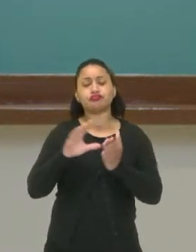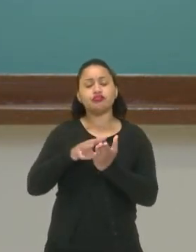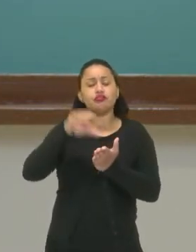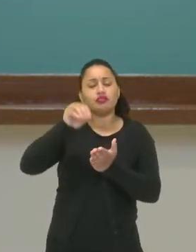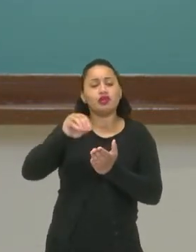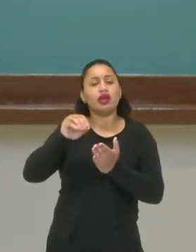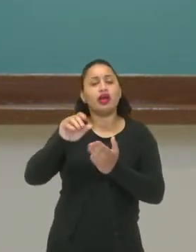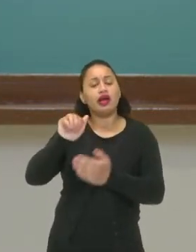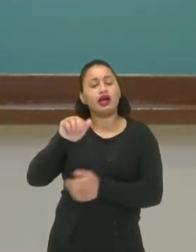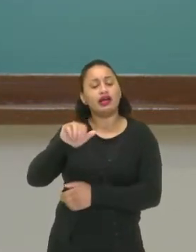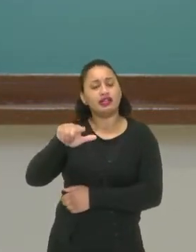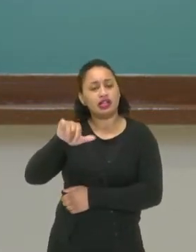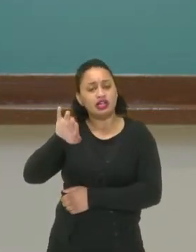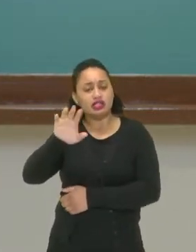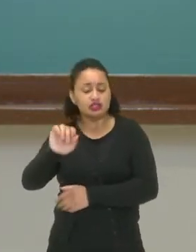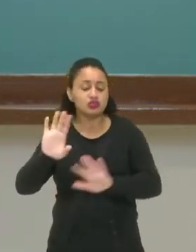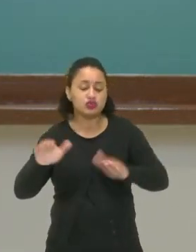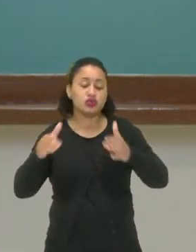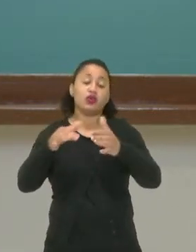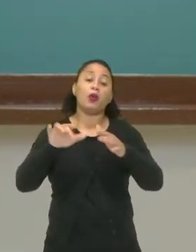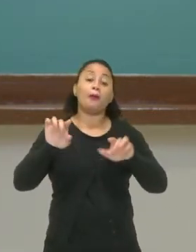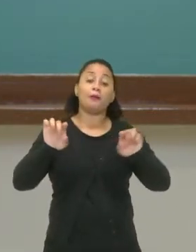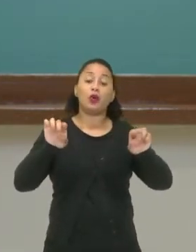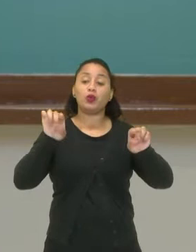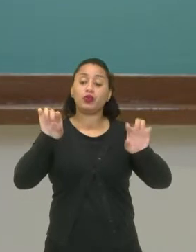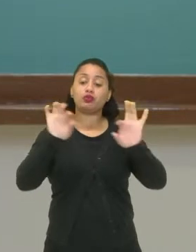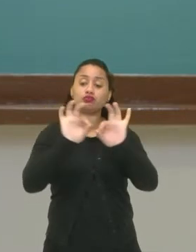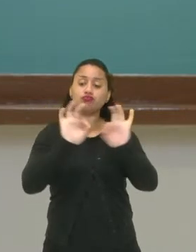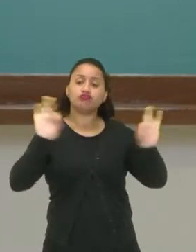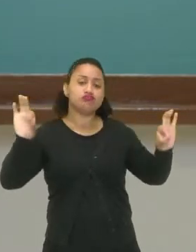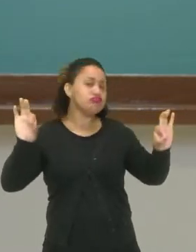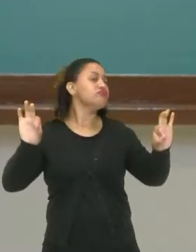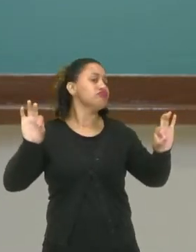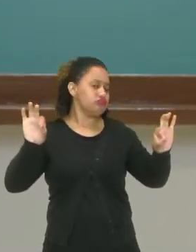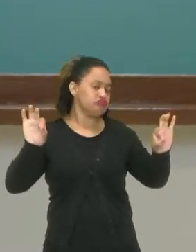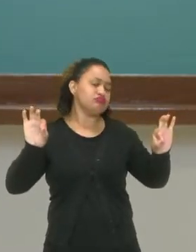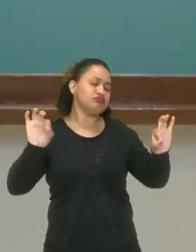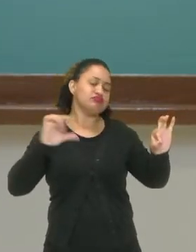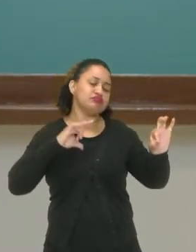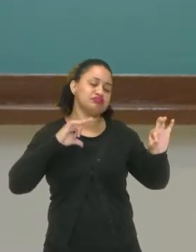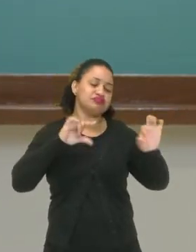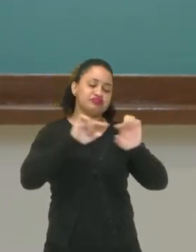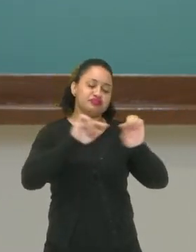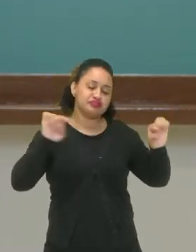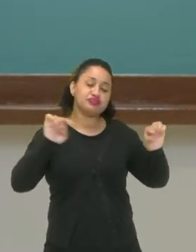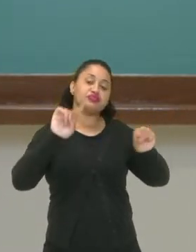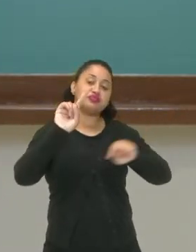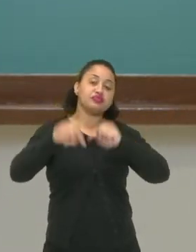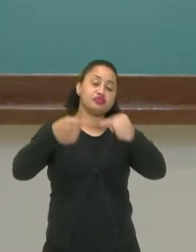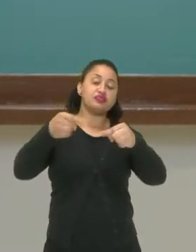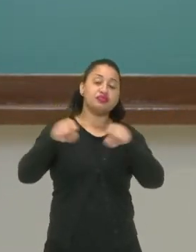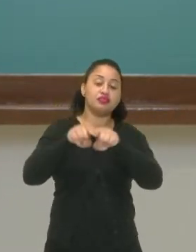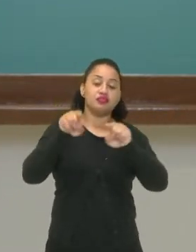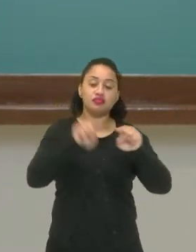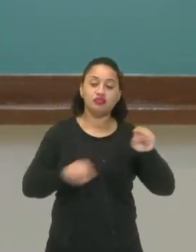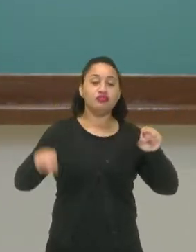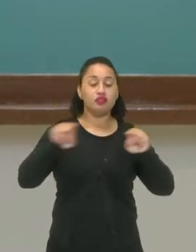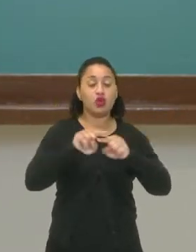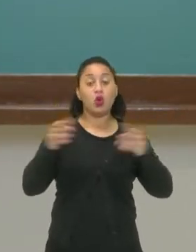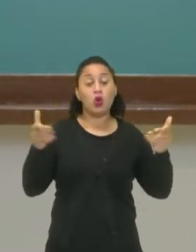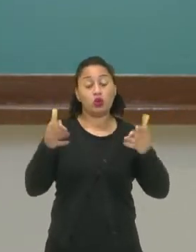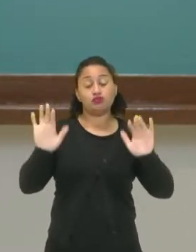especificamente, a vai falar sobre o ponto, começar a falar sobre o ponto, sobre reta e mais tarde a vai falar sobre circunferência. Hoje,